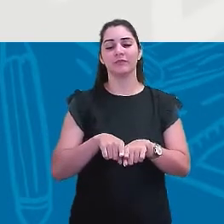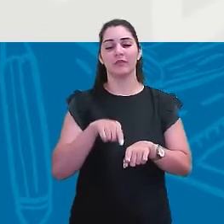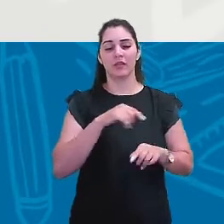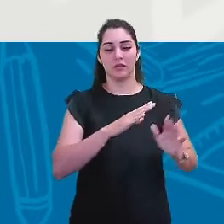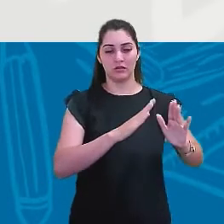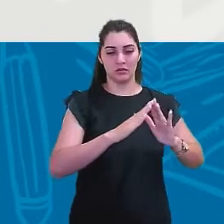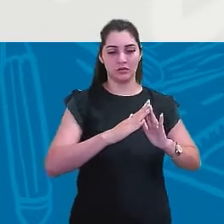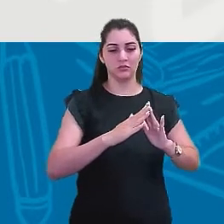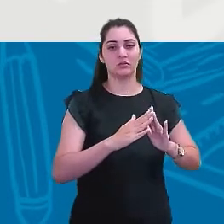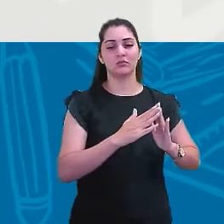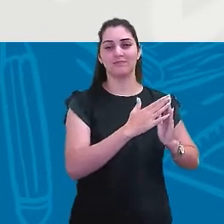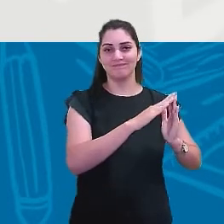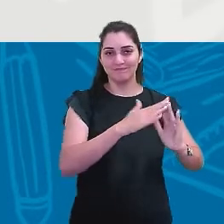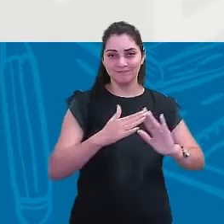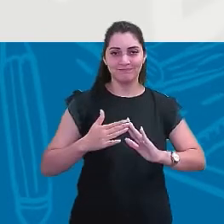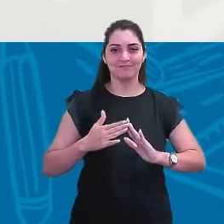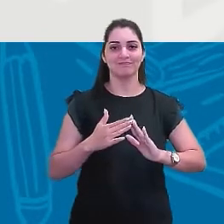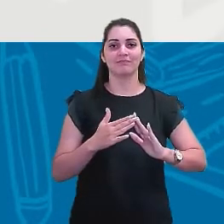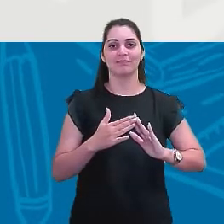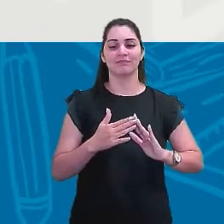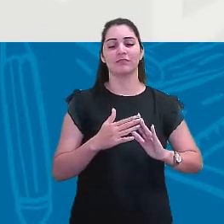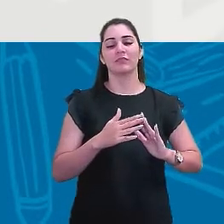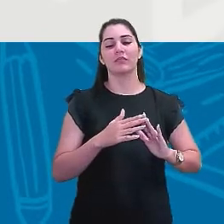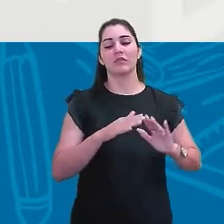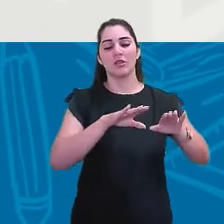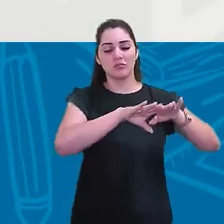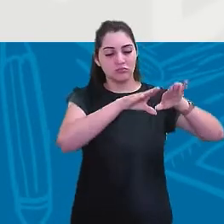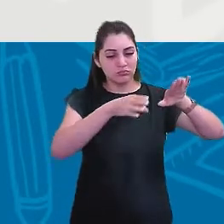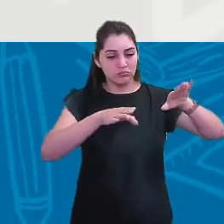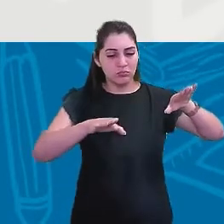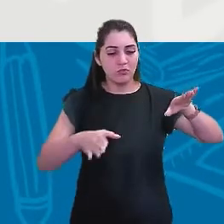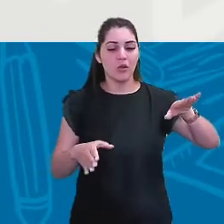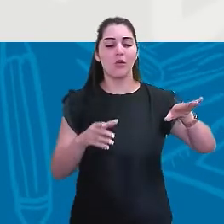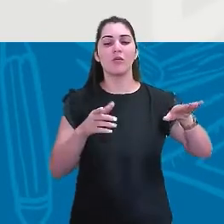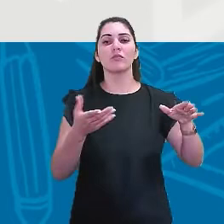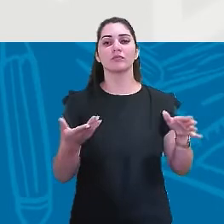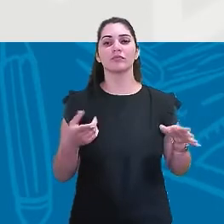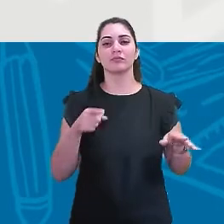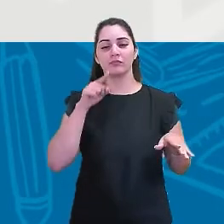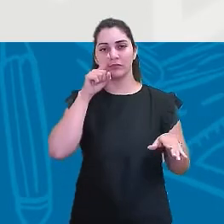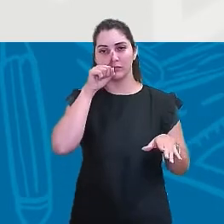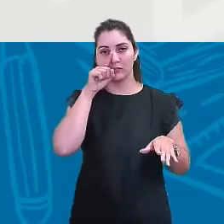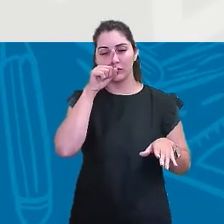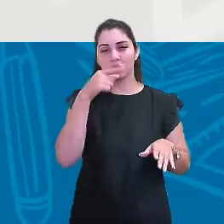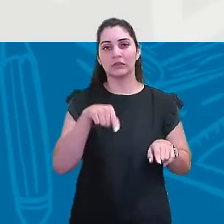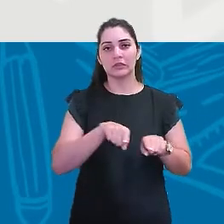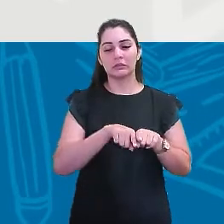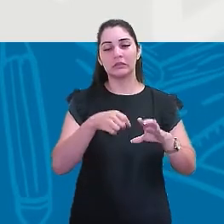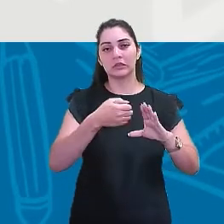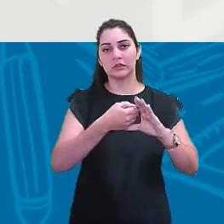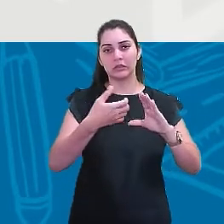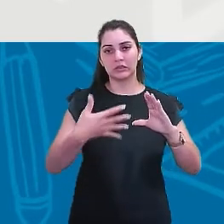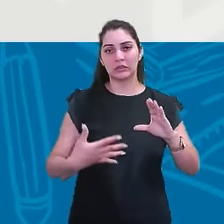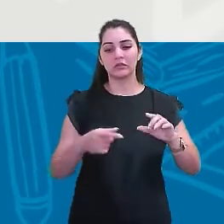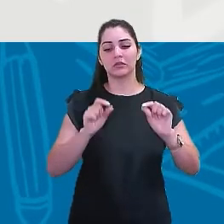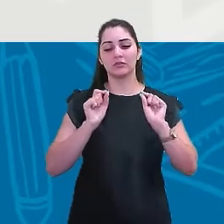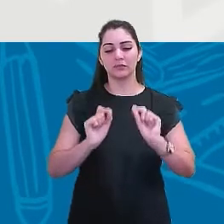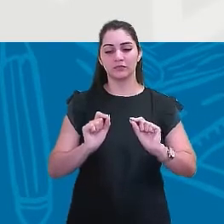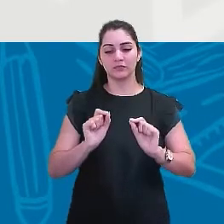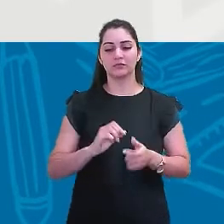aplicações pecadas como favelas, lagados, áreas de morro, né? Zonas de risco. Então, isso é muito característico, realmente,